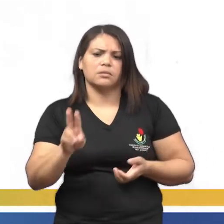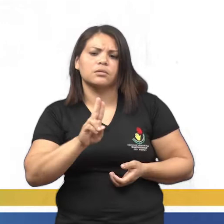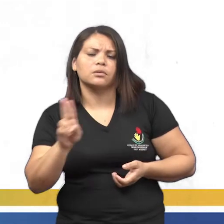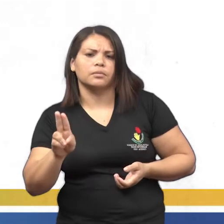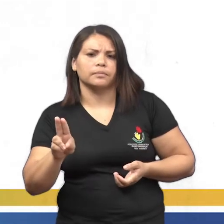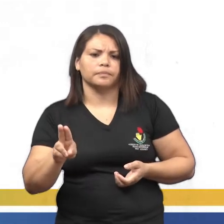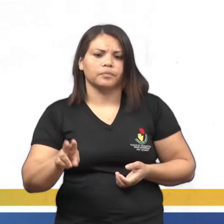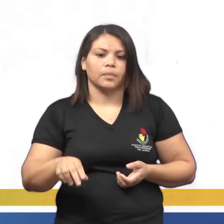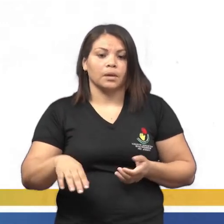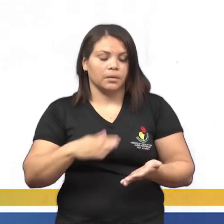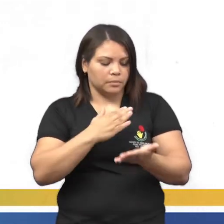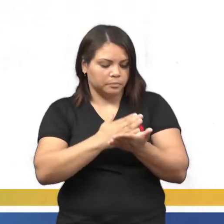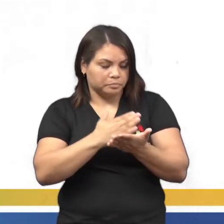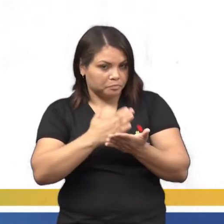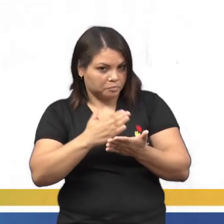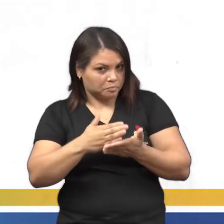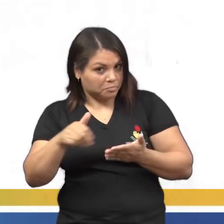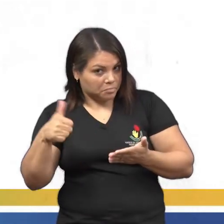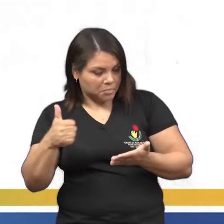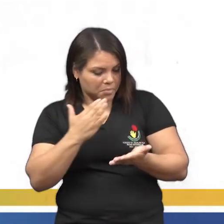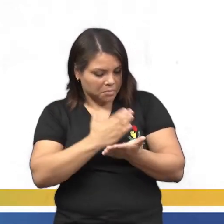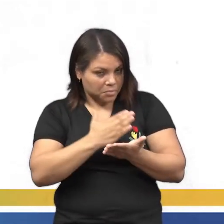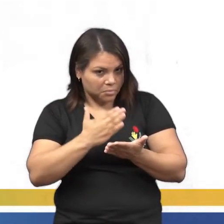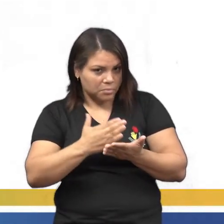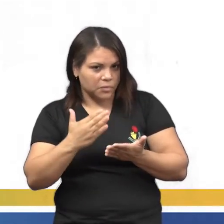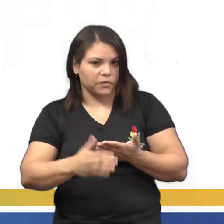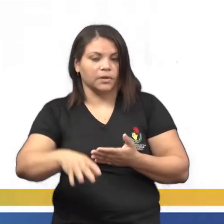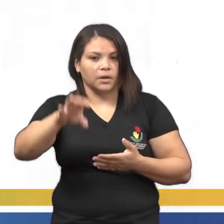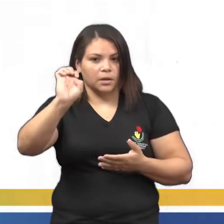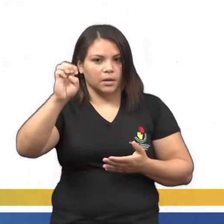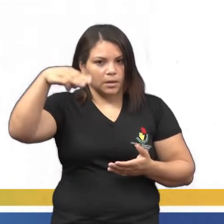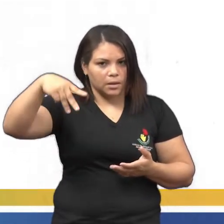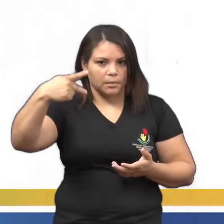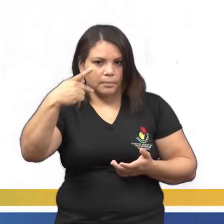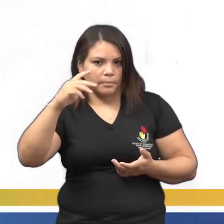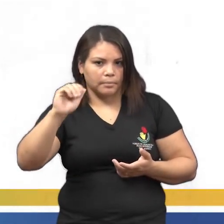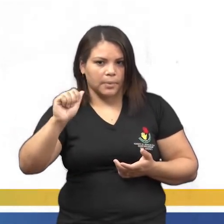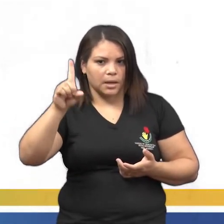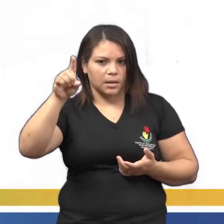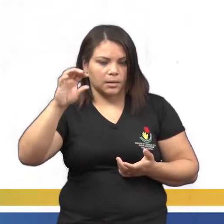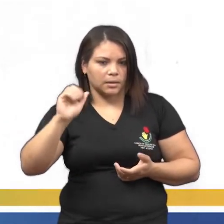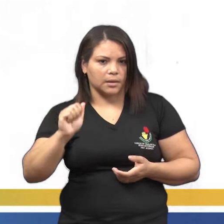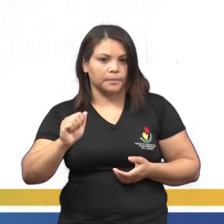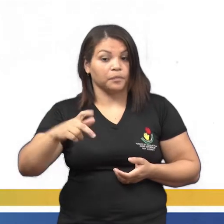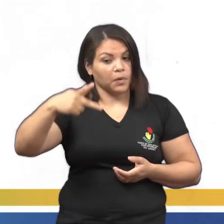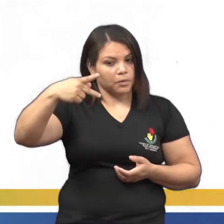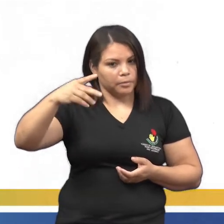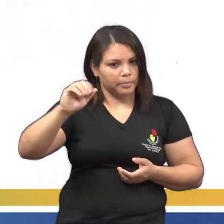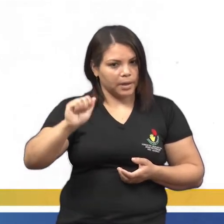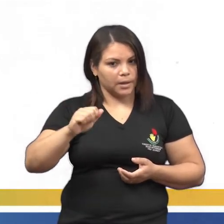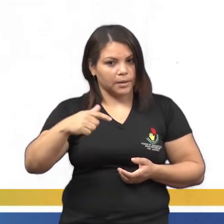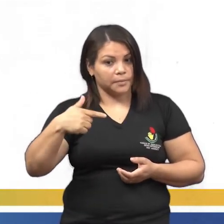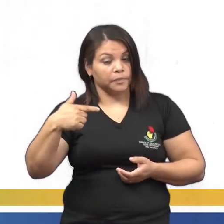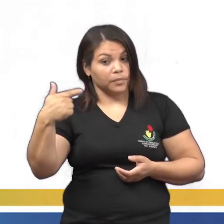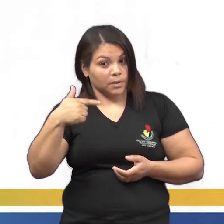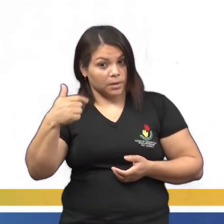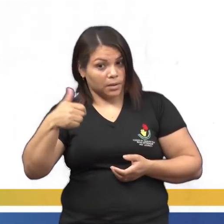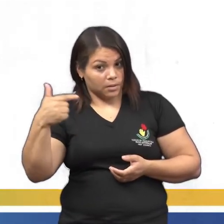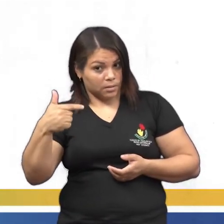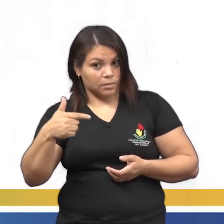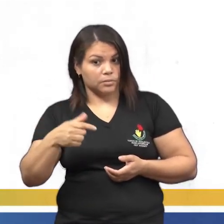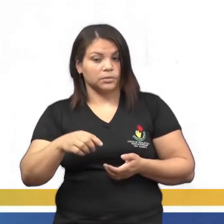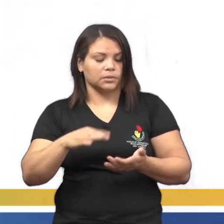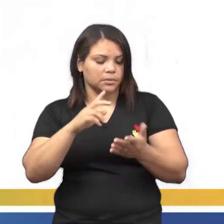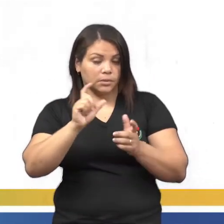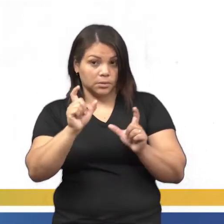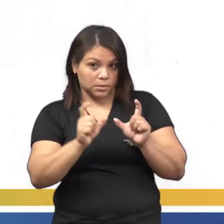divisão que eu acabei de falar pra vocês, né? EMPADA, né? O PÁ, que é a segunda sílaba, vem logo em seguida